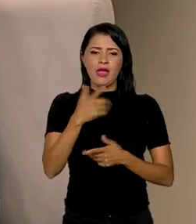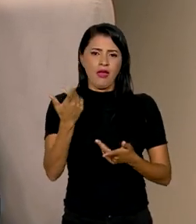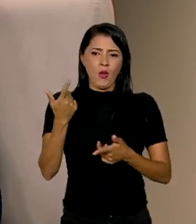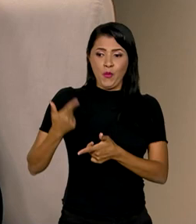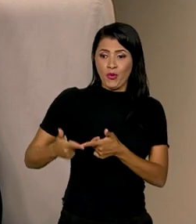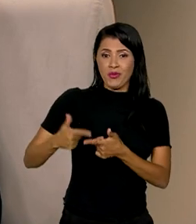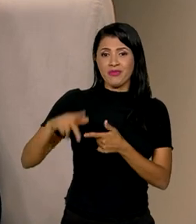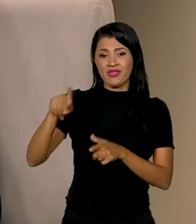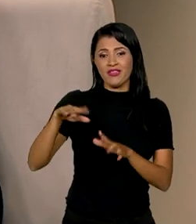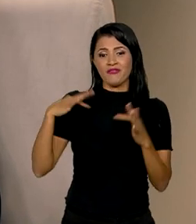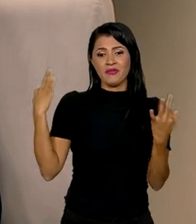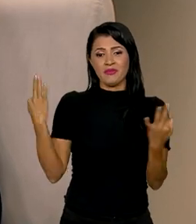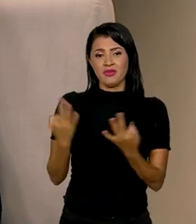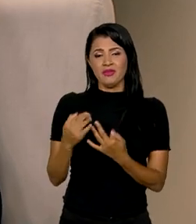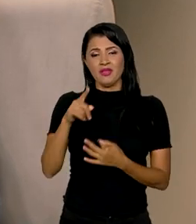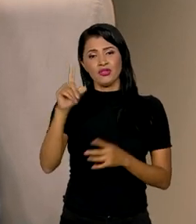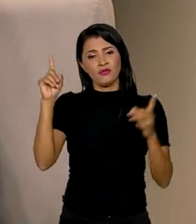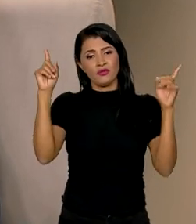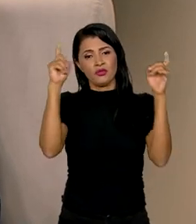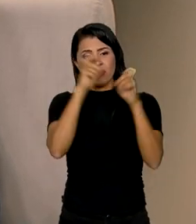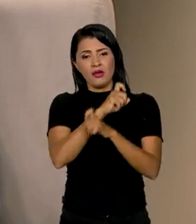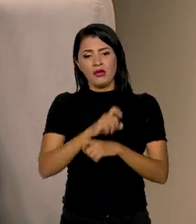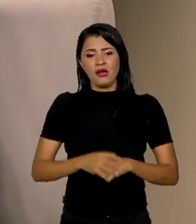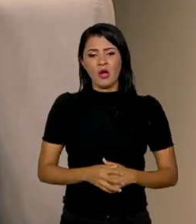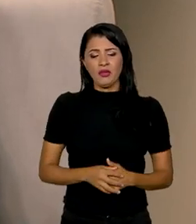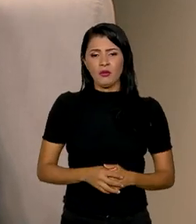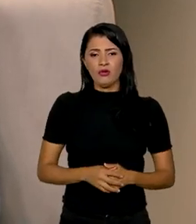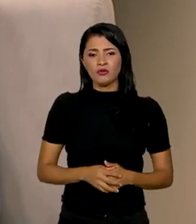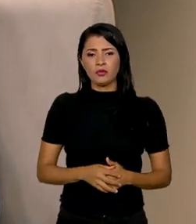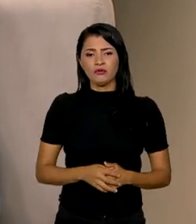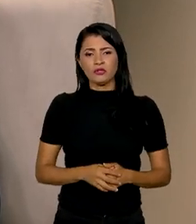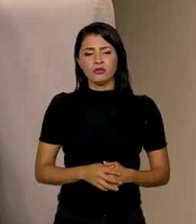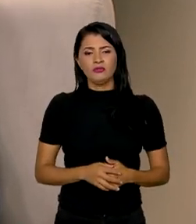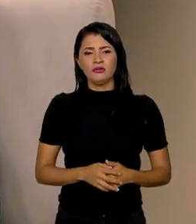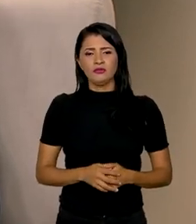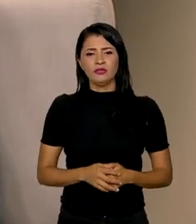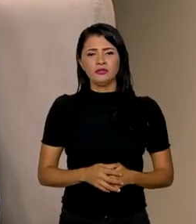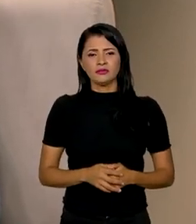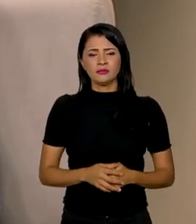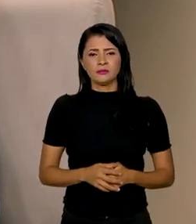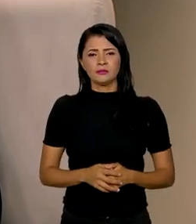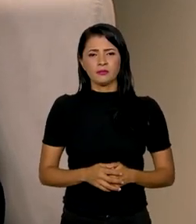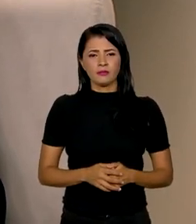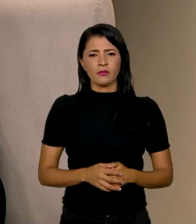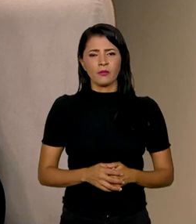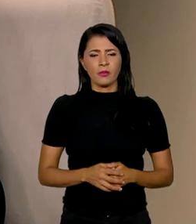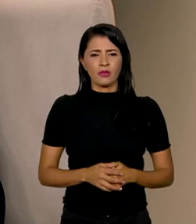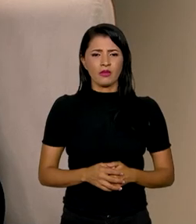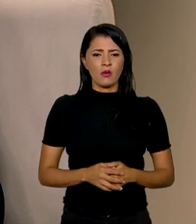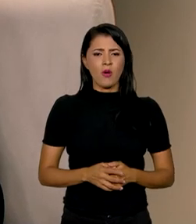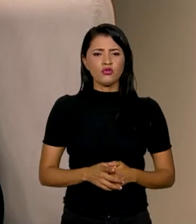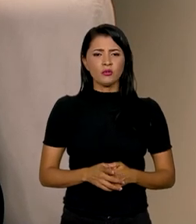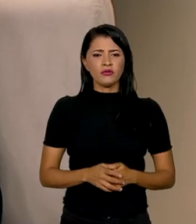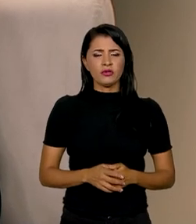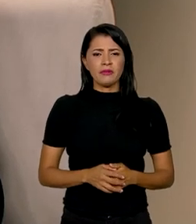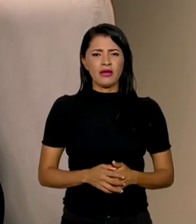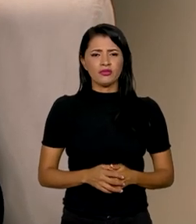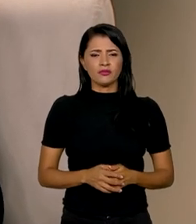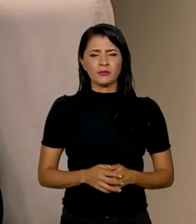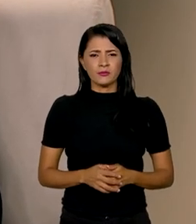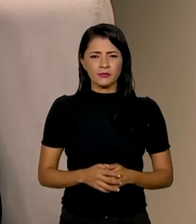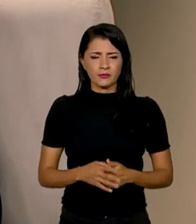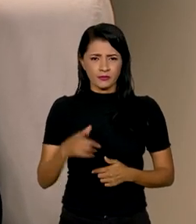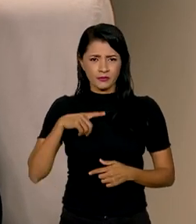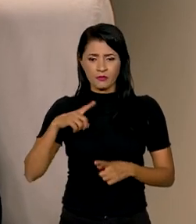famílias brasileiras é o endividamento e a dificuldade que você tem de pagar essa dívida com juros tão altos. E o